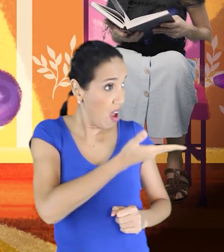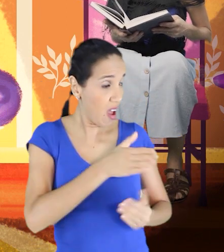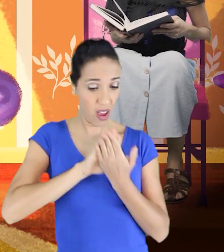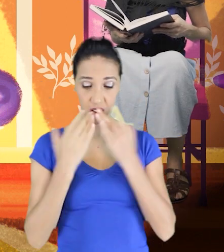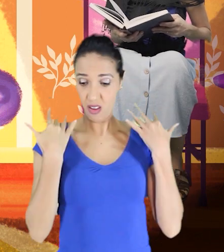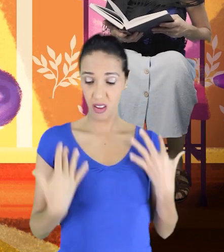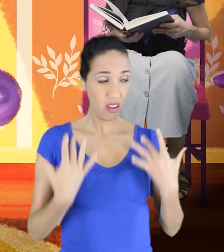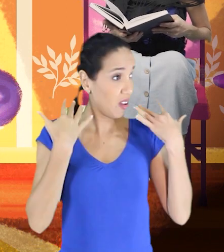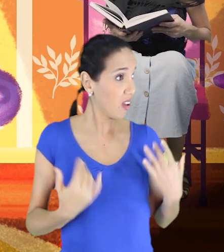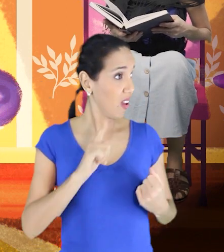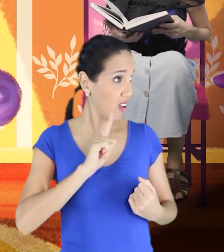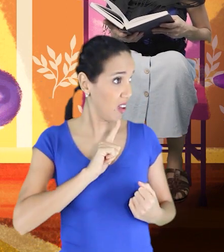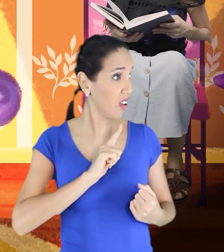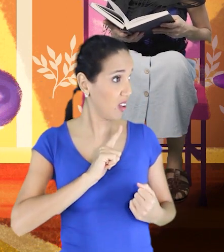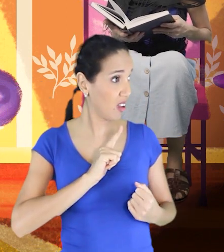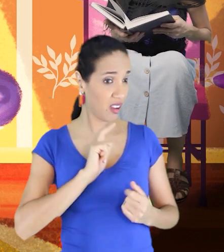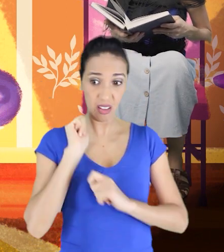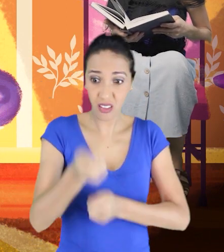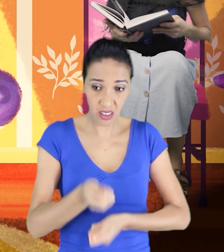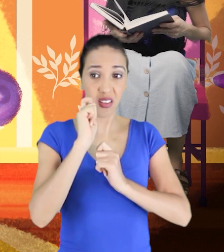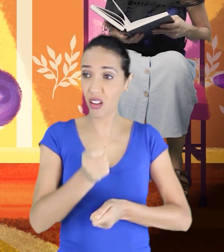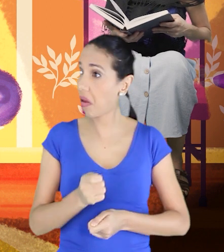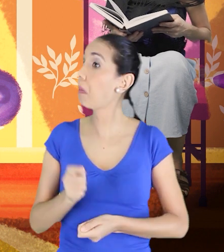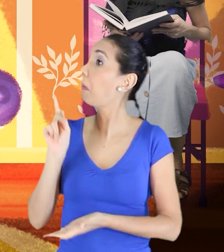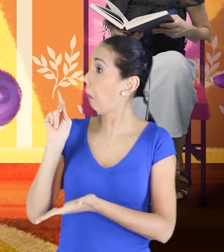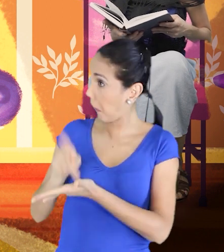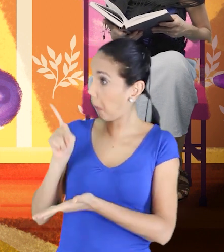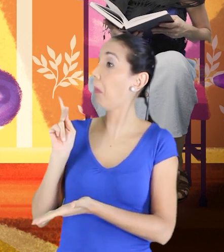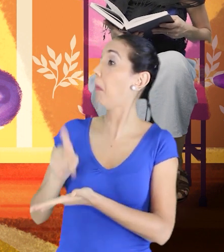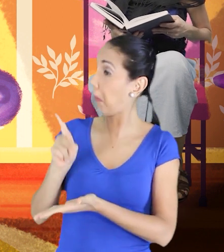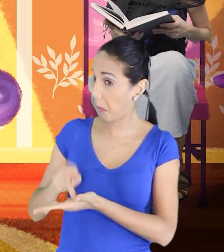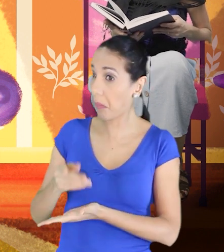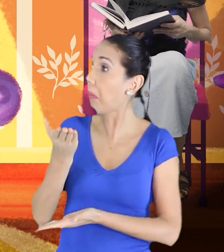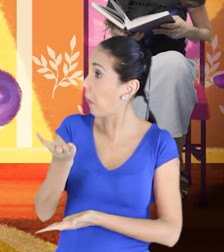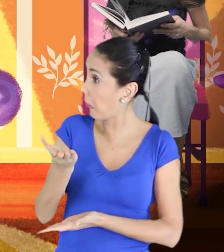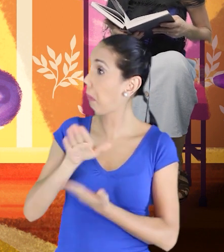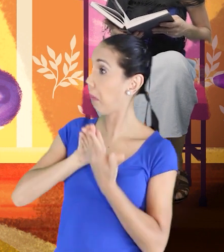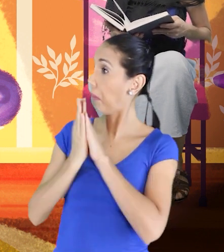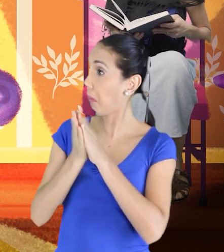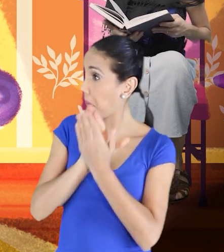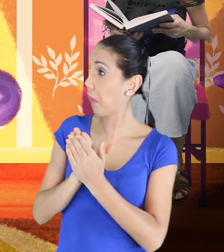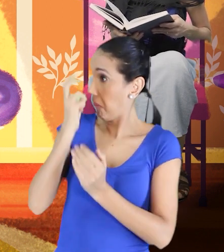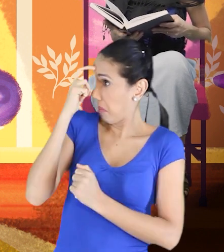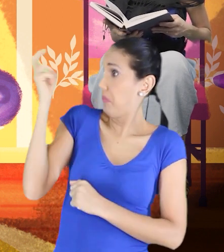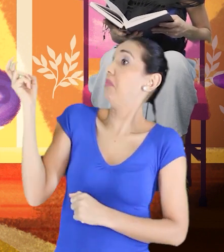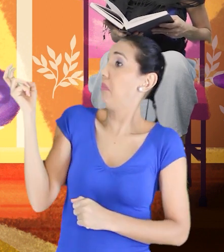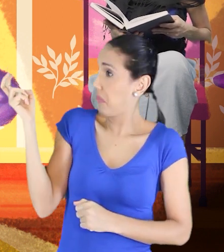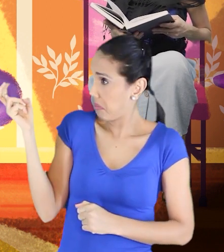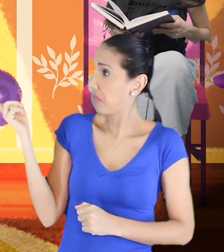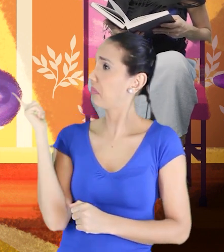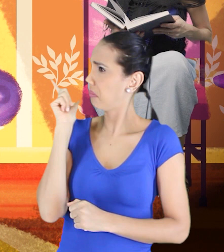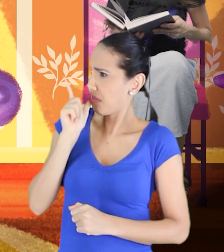foi a Emília que pescou a trairinha? Foi sim, senha! Foi a boneca! Imagina que menina reinadeira é